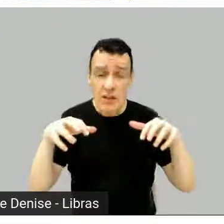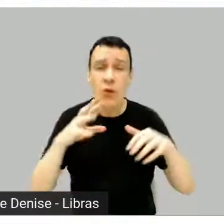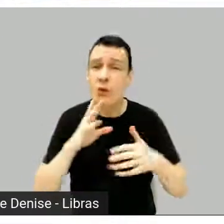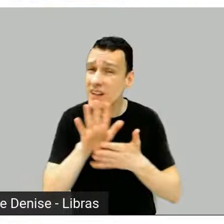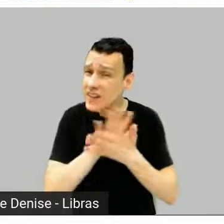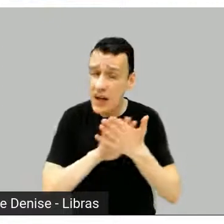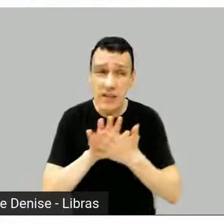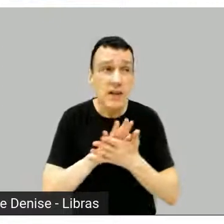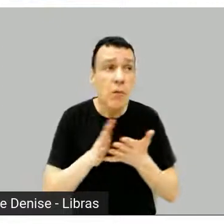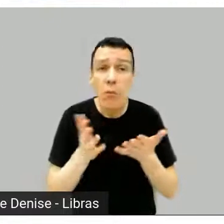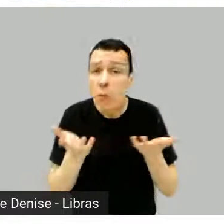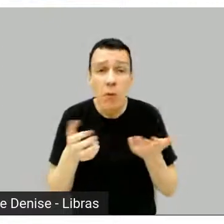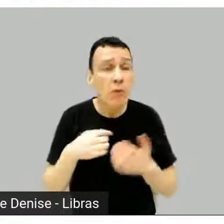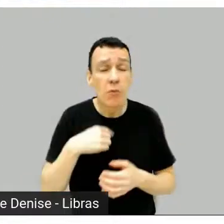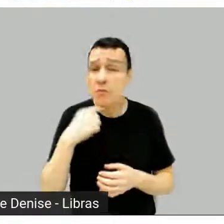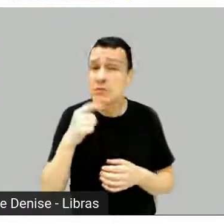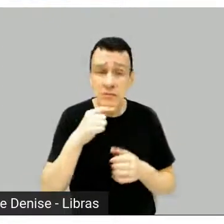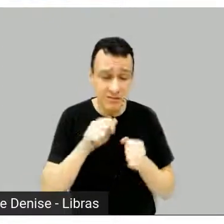não vale a pena